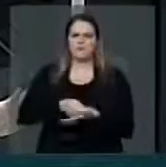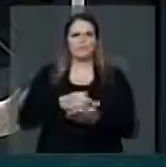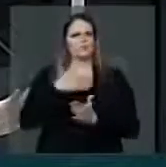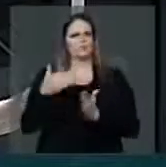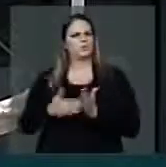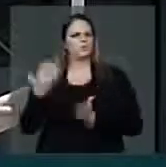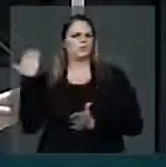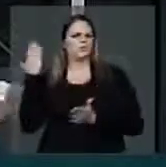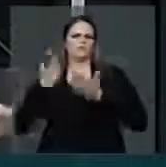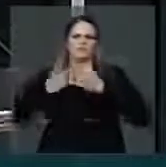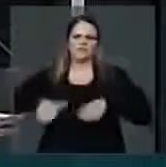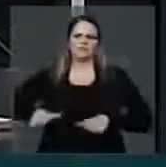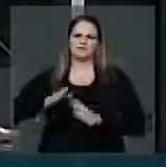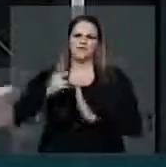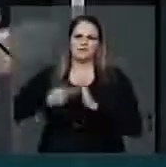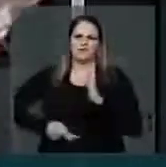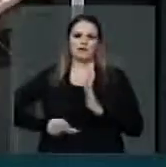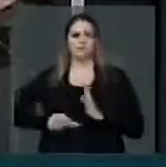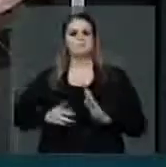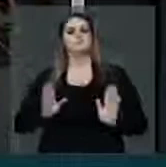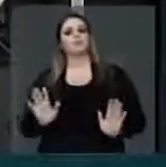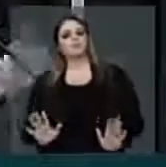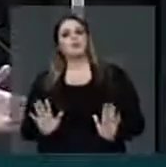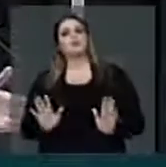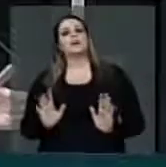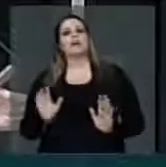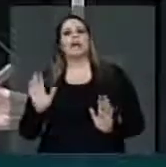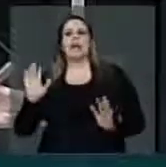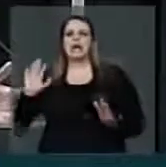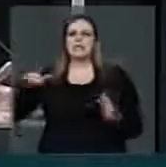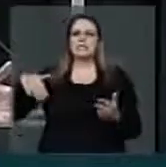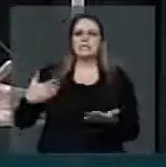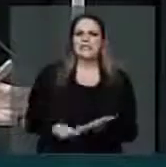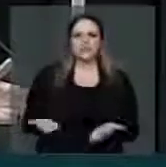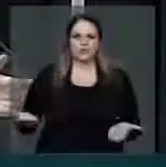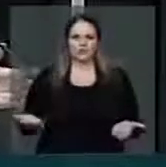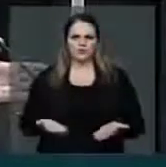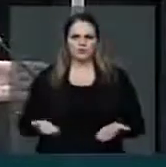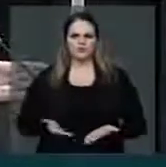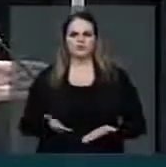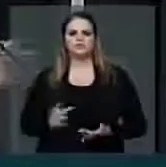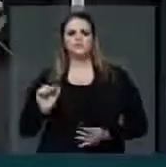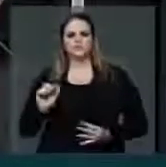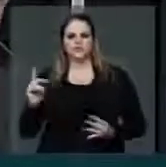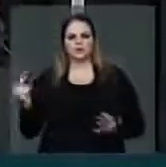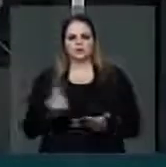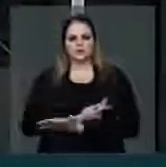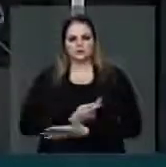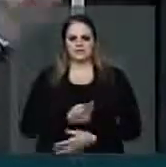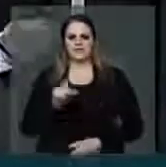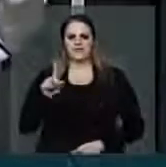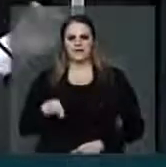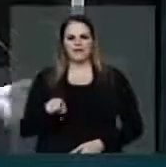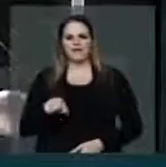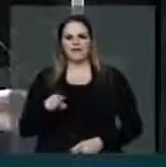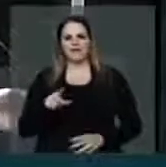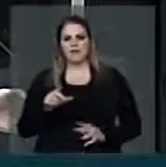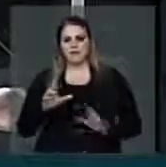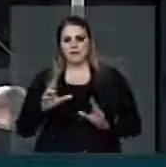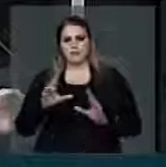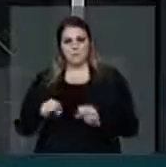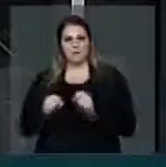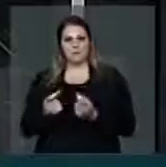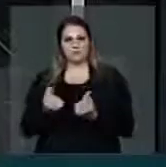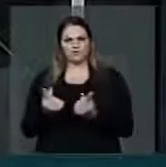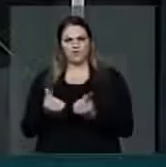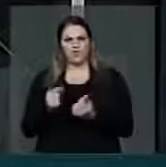planos. Então, o que aconteceu? De lá para cá, o que está acontecendo chama-se apropriação em débita.